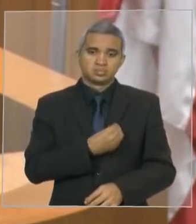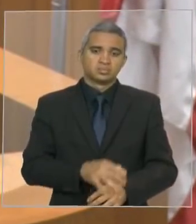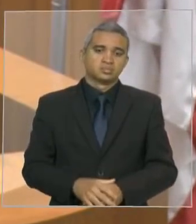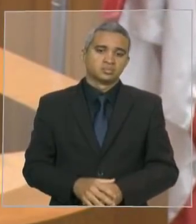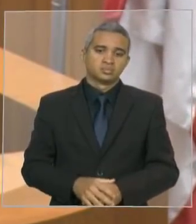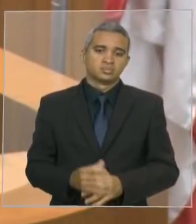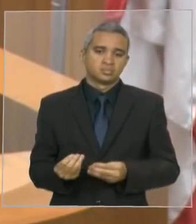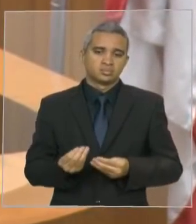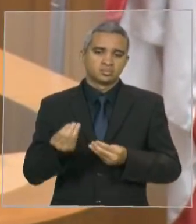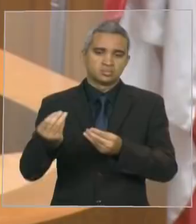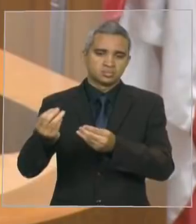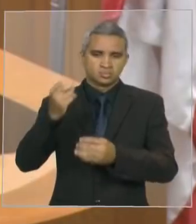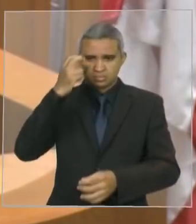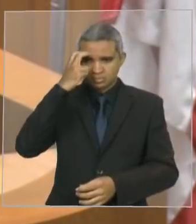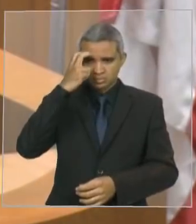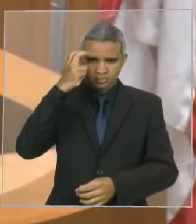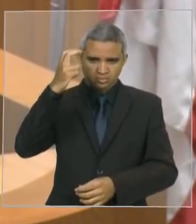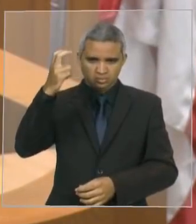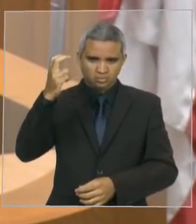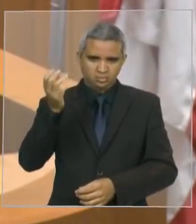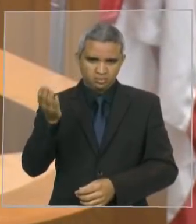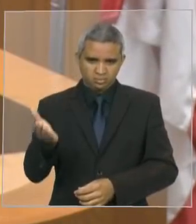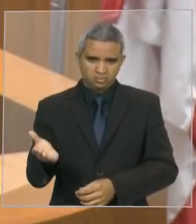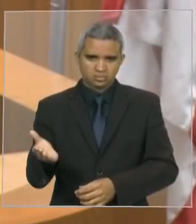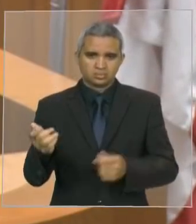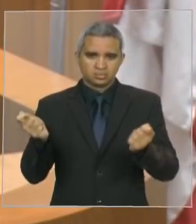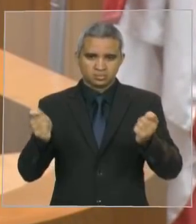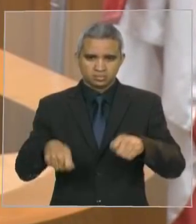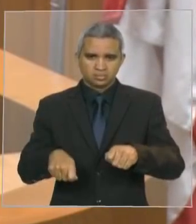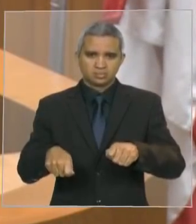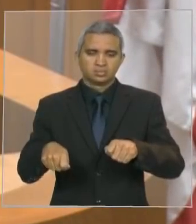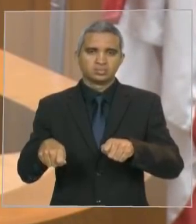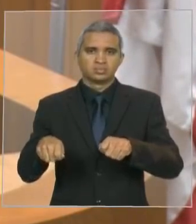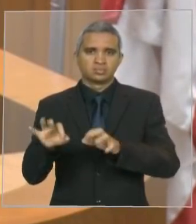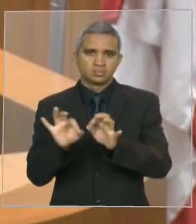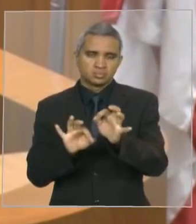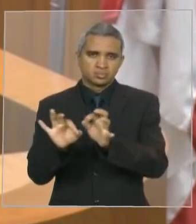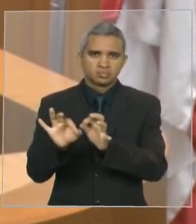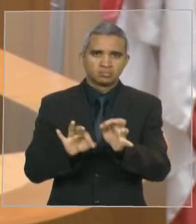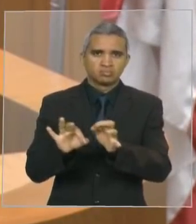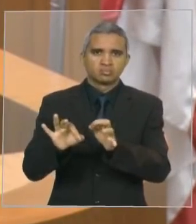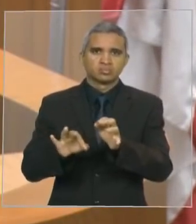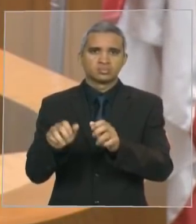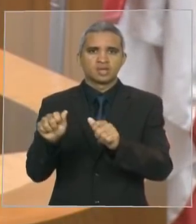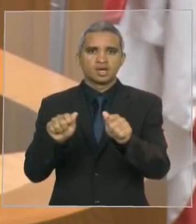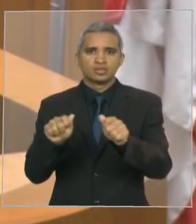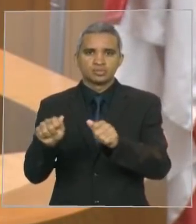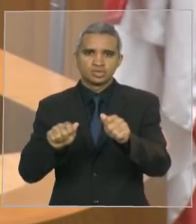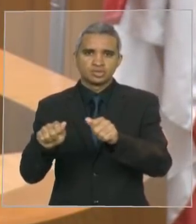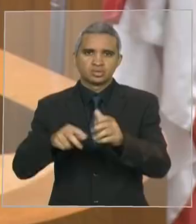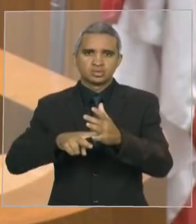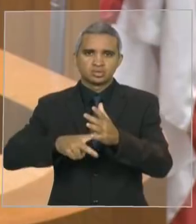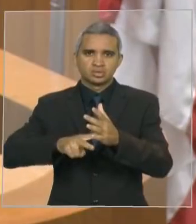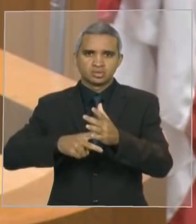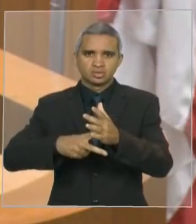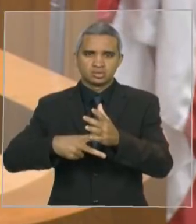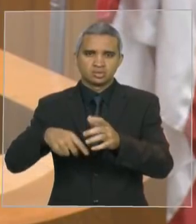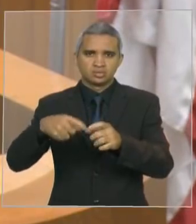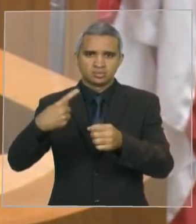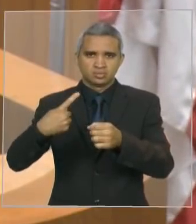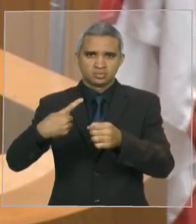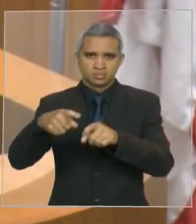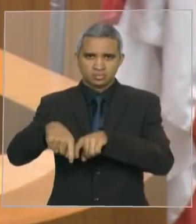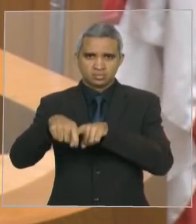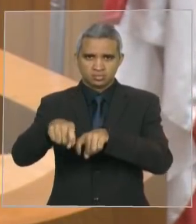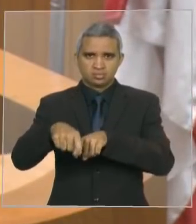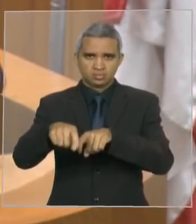muita sabedoria para fazer a maior administração que o sindicato rural de Ossailândia pode ter. E me coloco